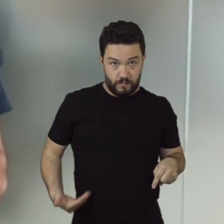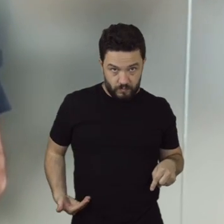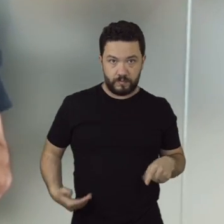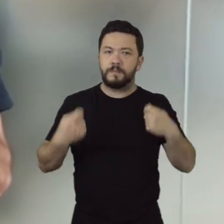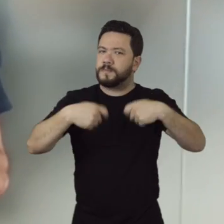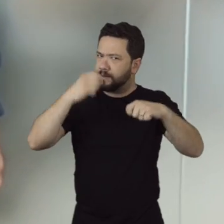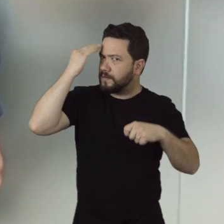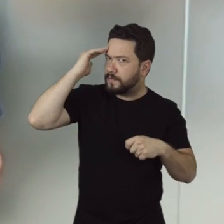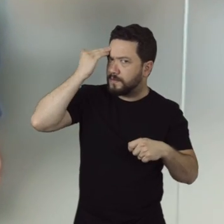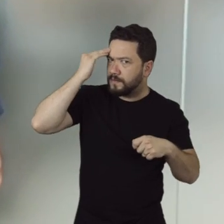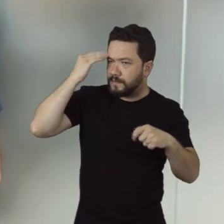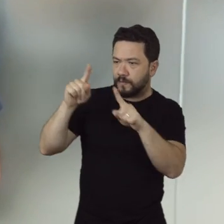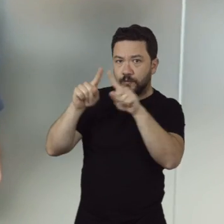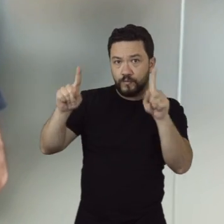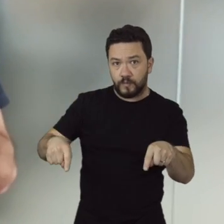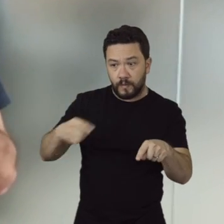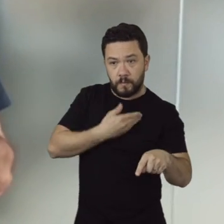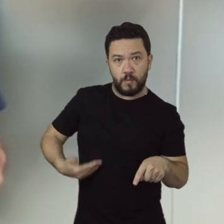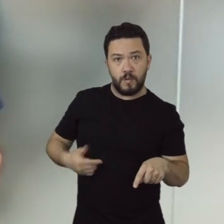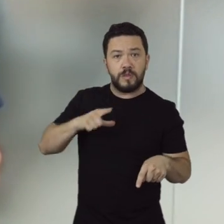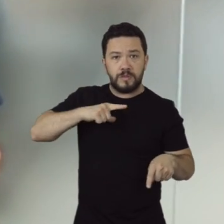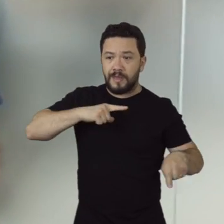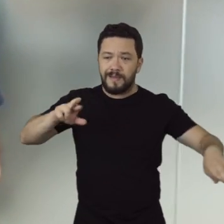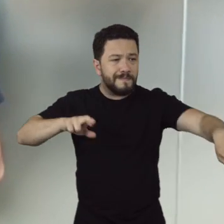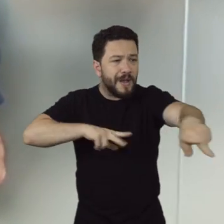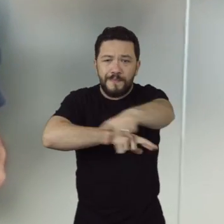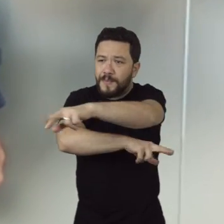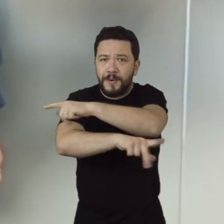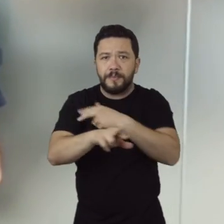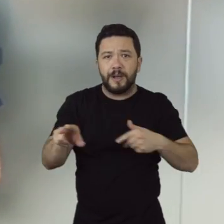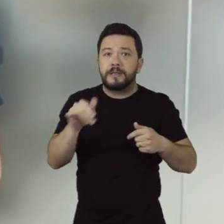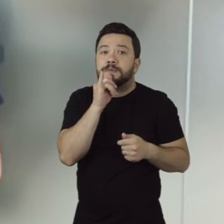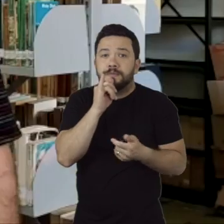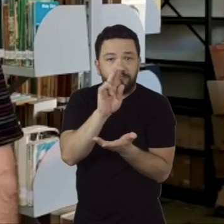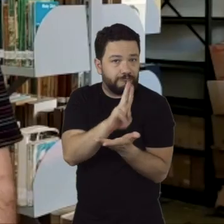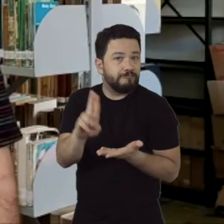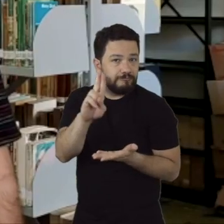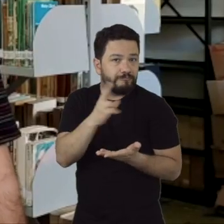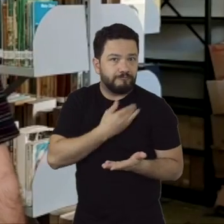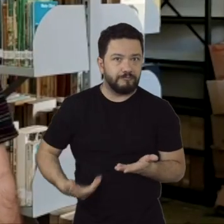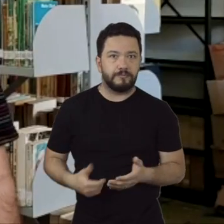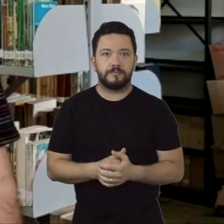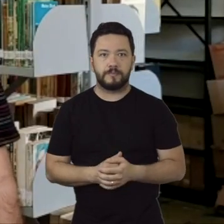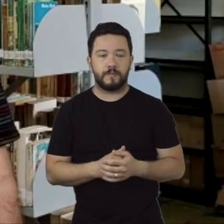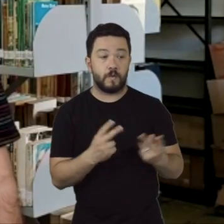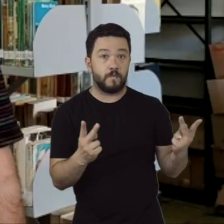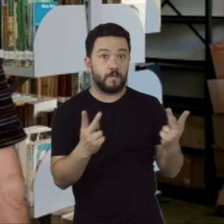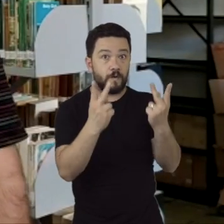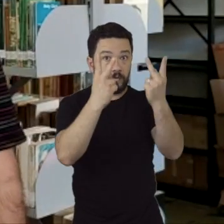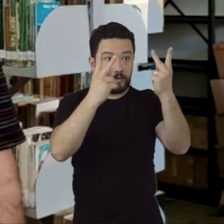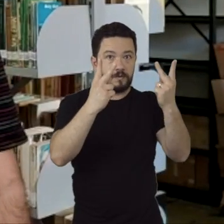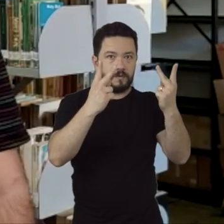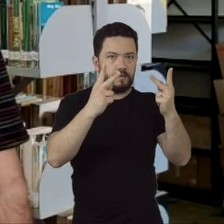deve lembrar de servidores públicos que fazem parte de todo esse sistema nas universidades estaduais do Paraná. E, para a gente, valorizar o serviço